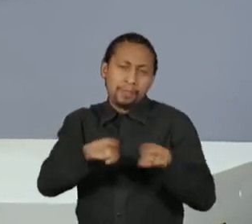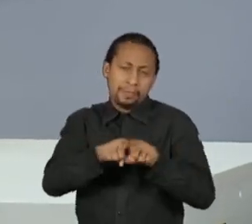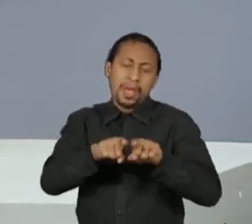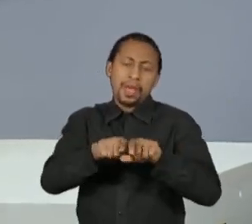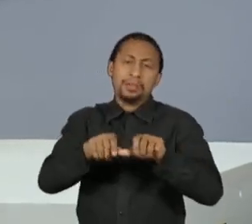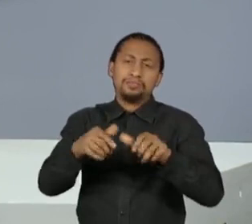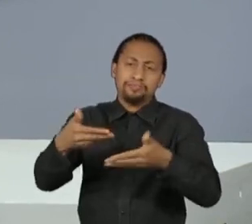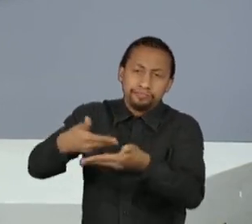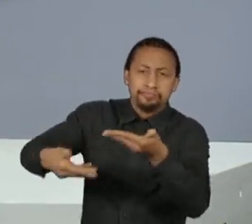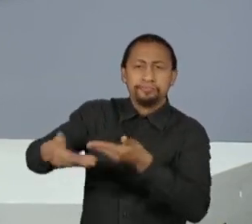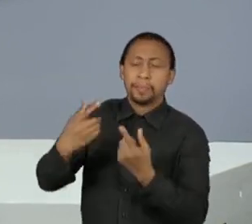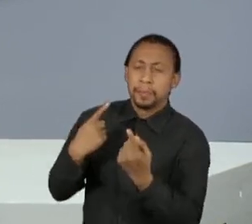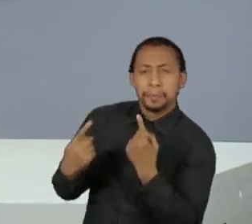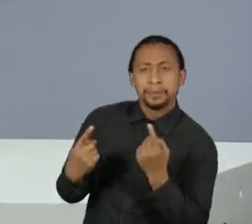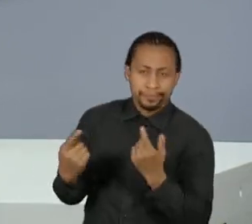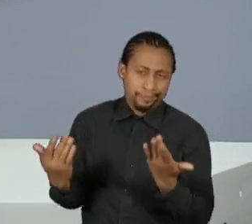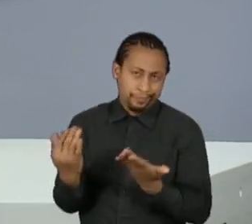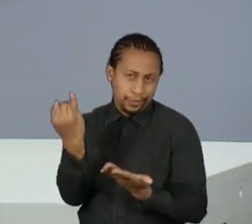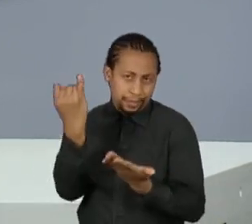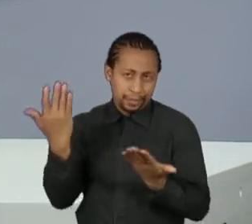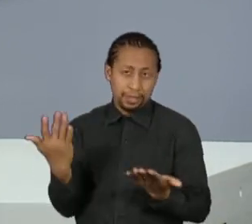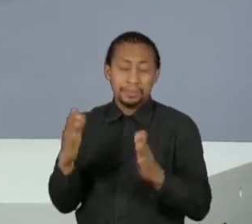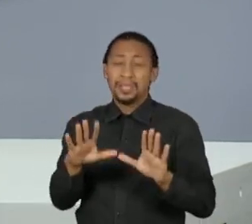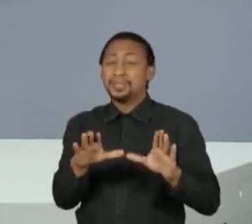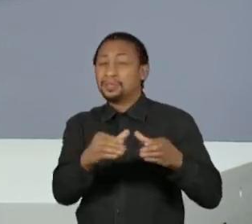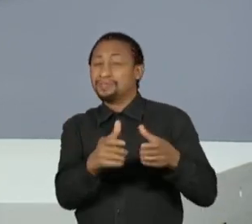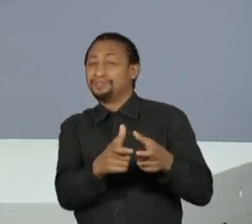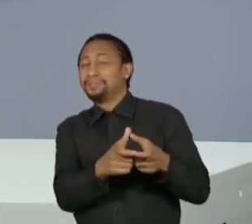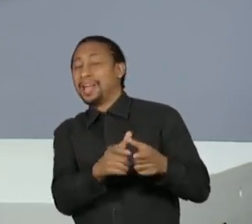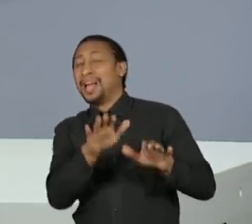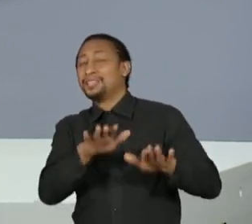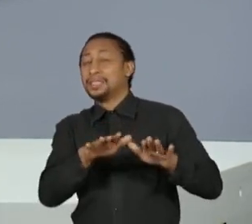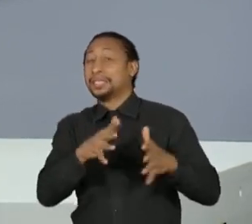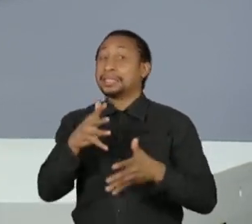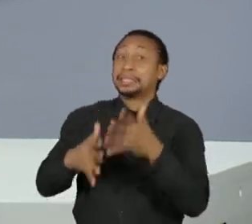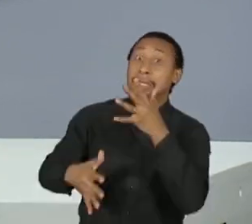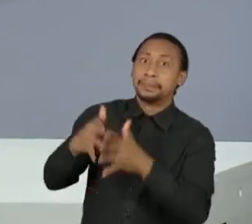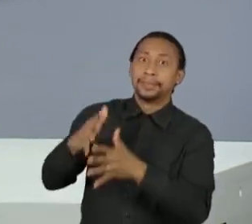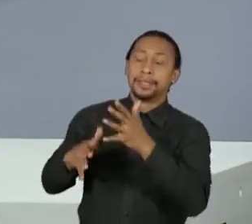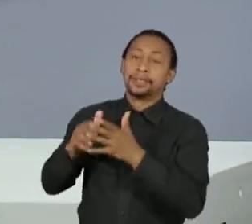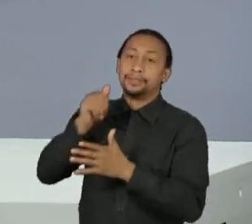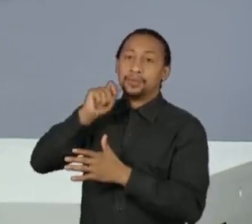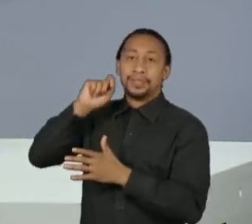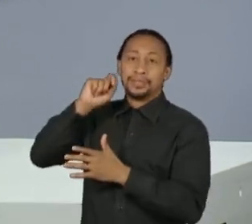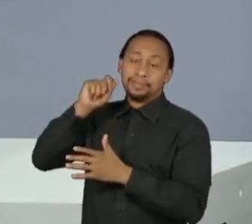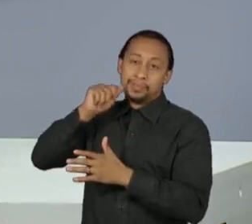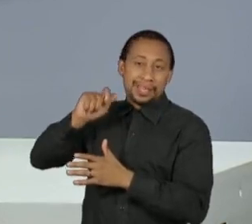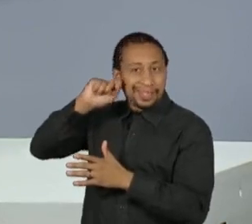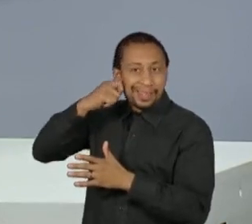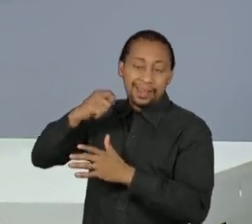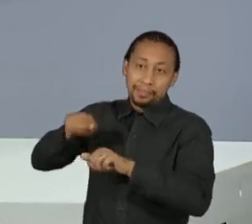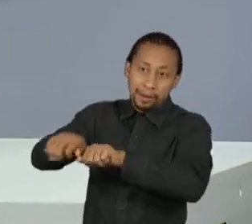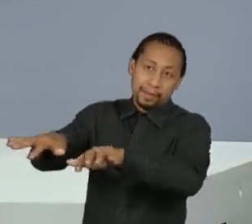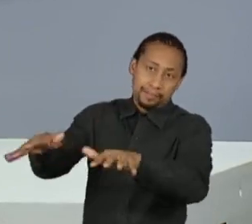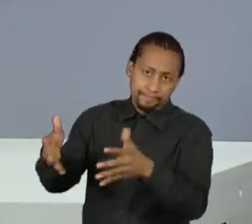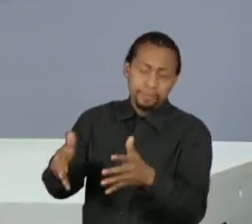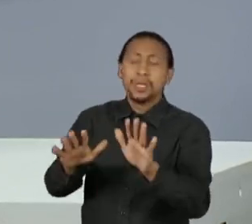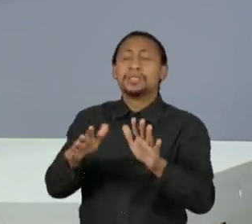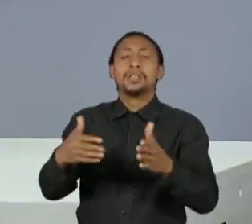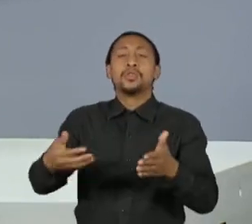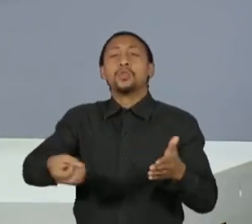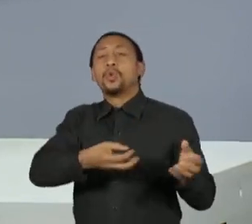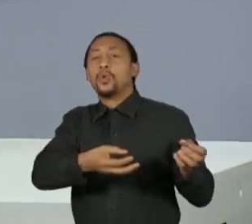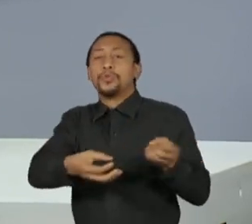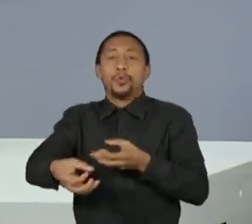quando isso se torna ali um pequeno desajuste, digamos assim, né? O que o senhor diria para essa nova geração de homens